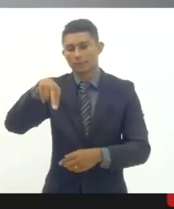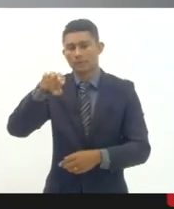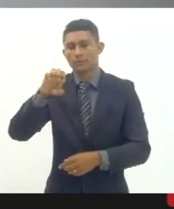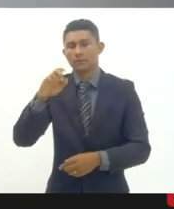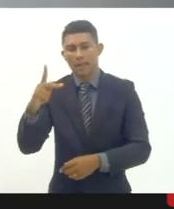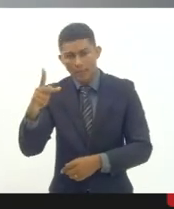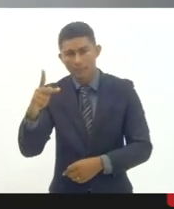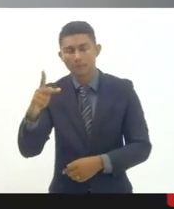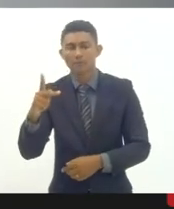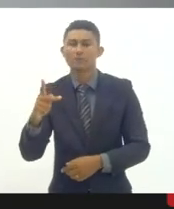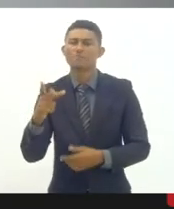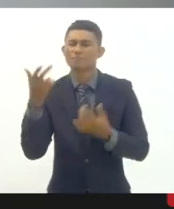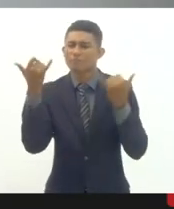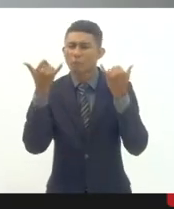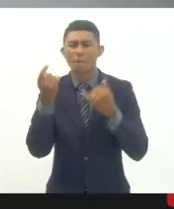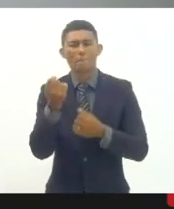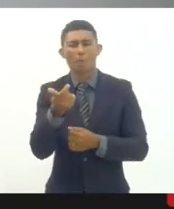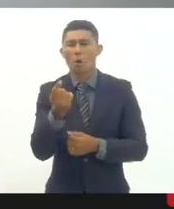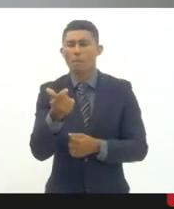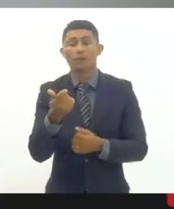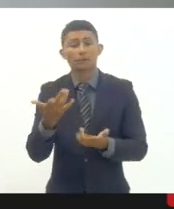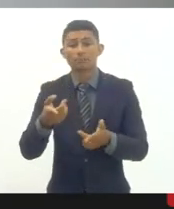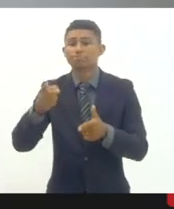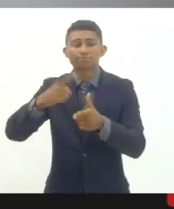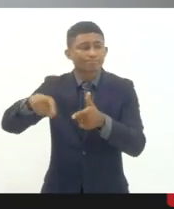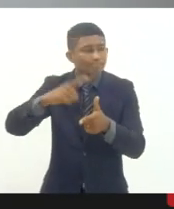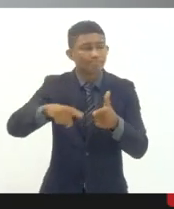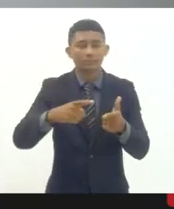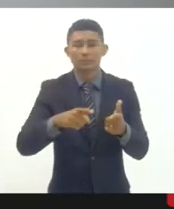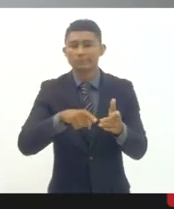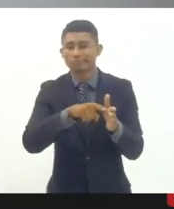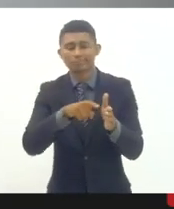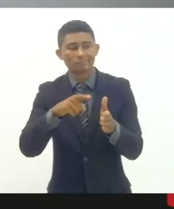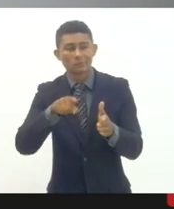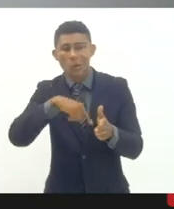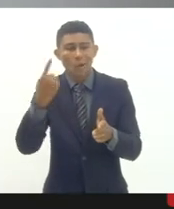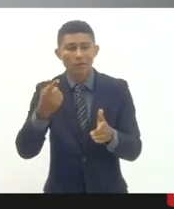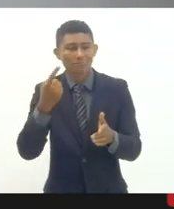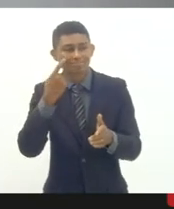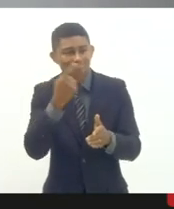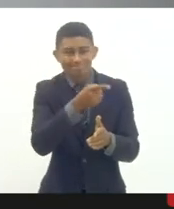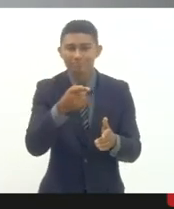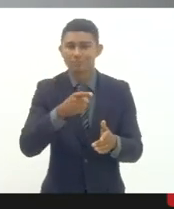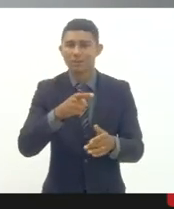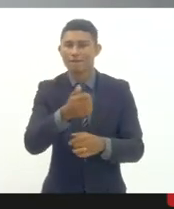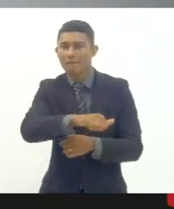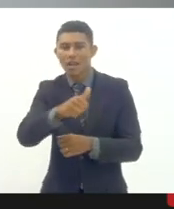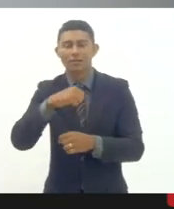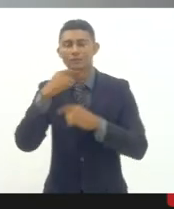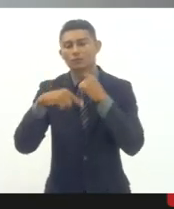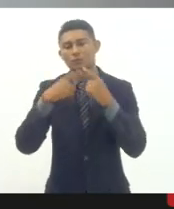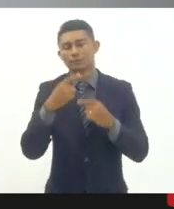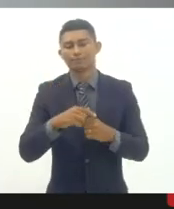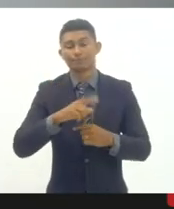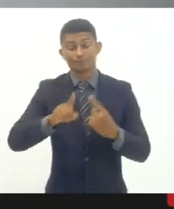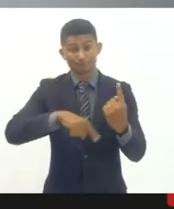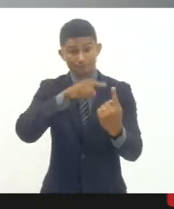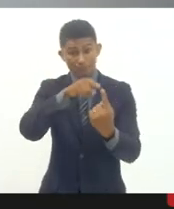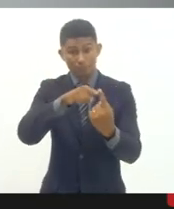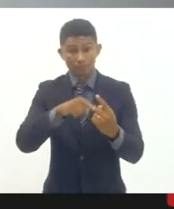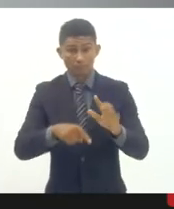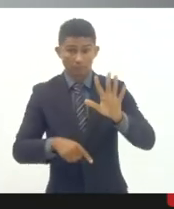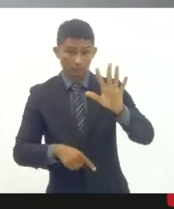então a gente teve um problema muito grande para fazer esse balanço entre as cinco metas que estão parcialmente